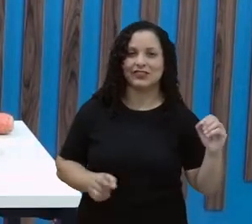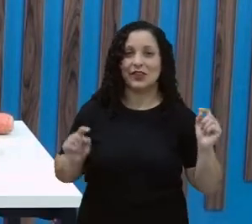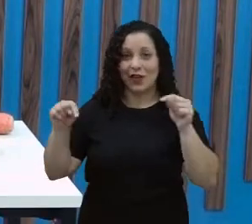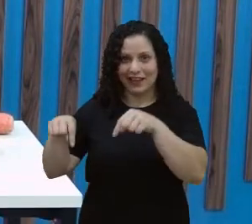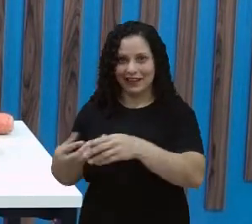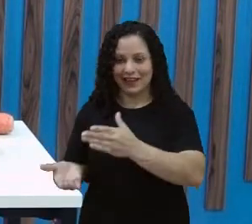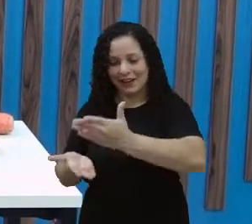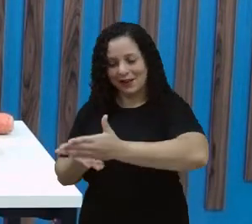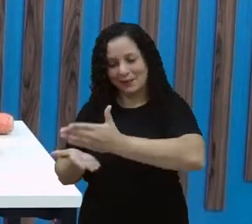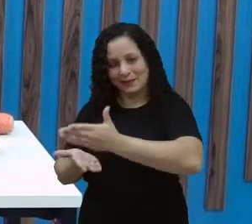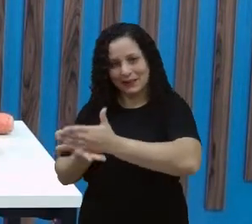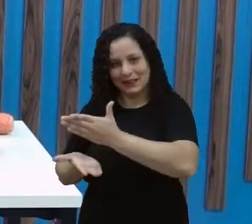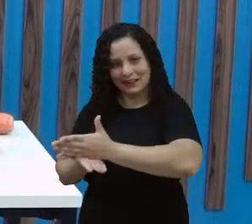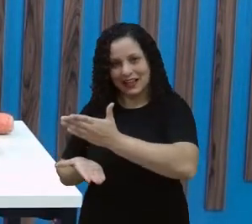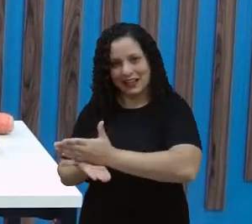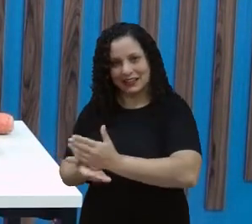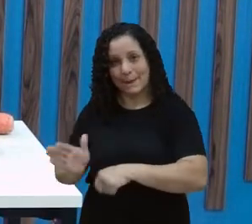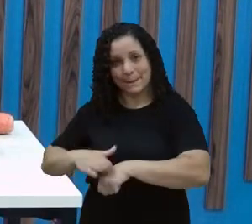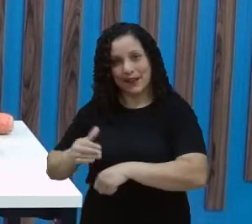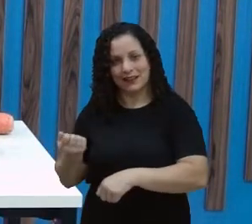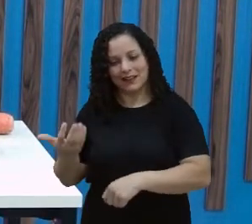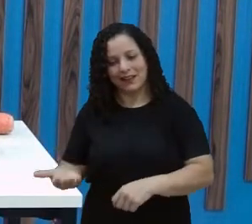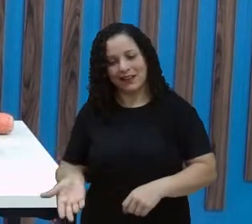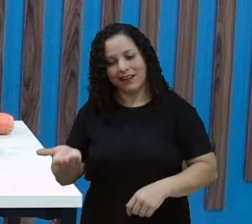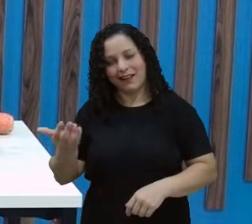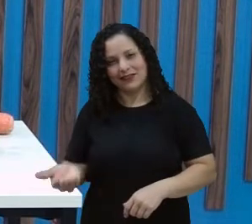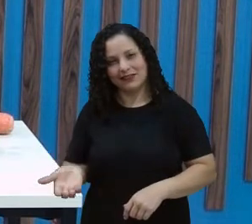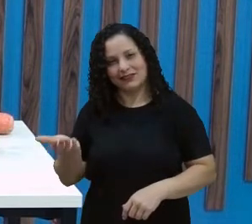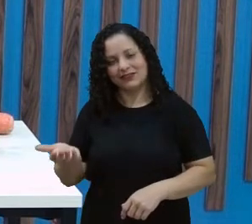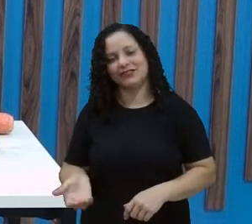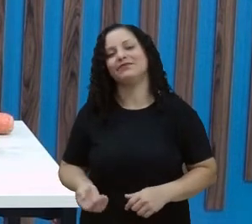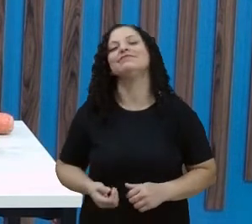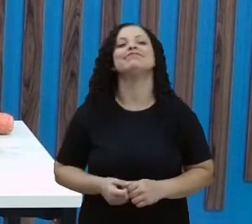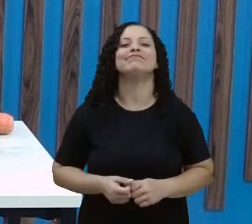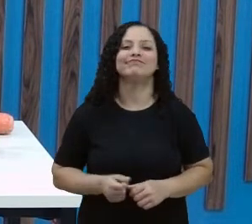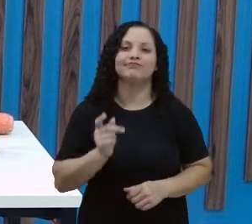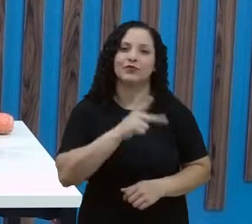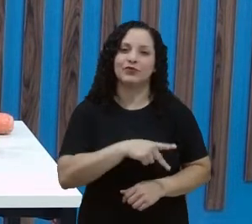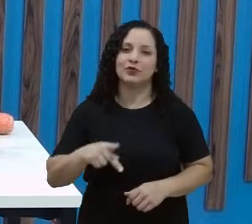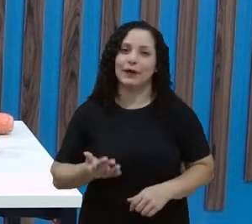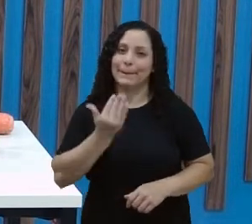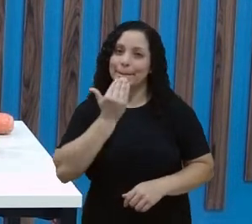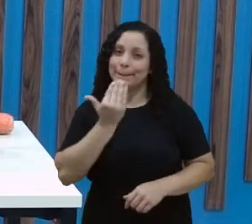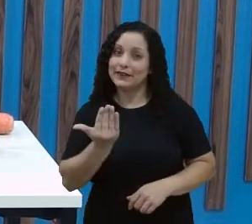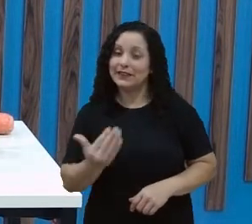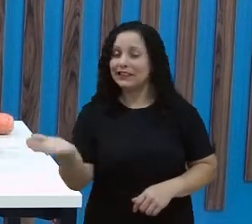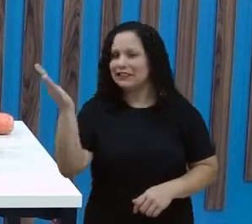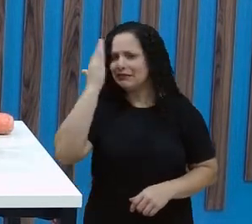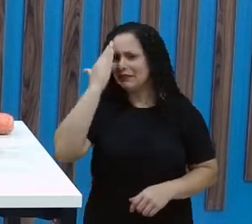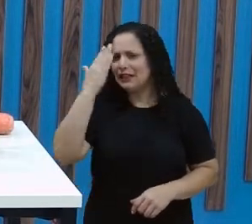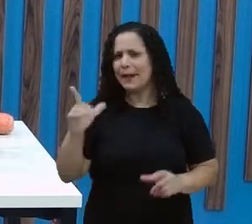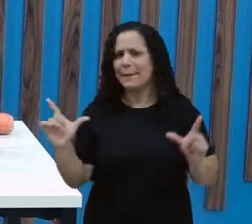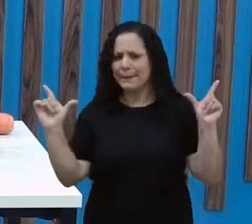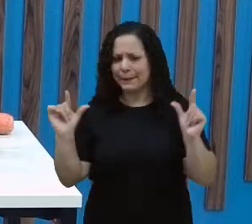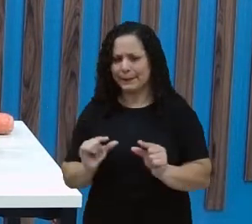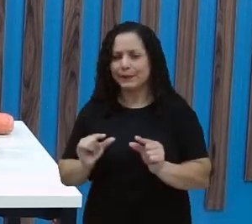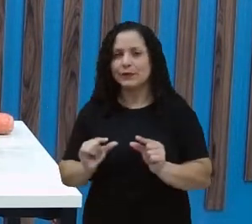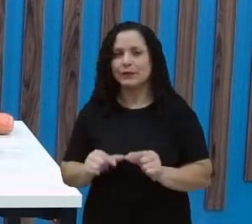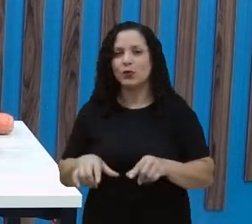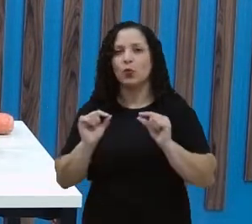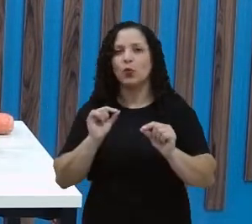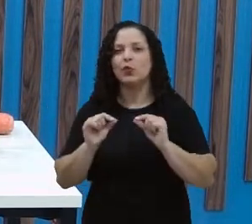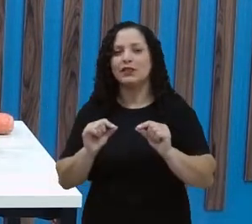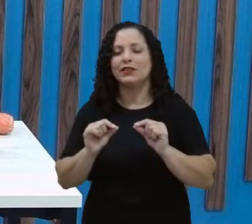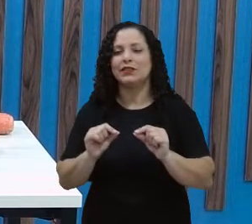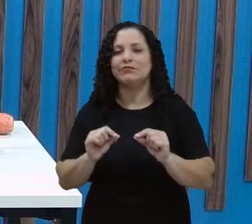a batata pesa menos. Então, como a professora Elis pediu para fazer a comparação e descobrir o que pesa menos, se é uma batata